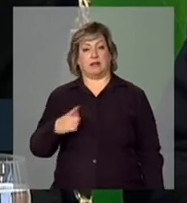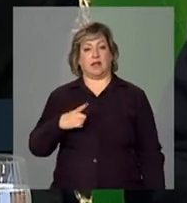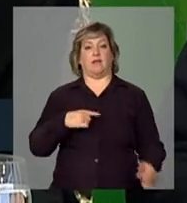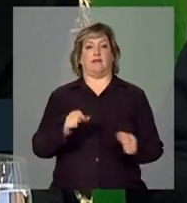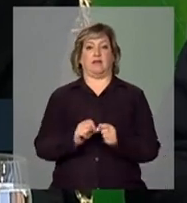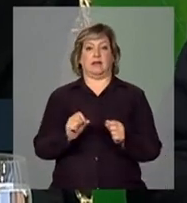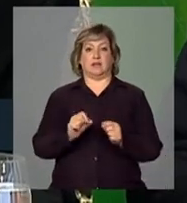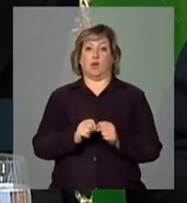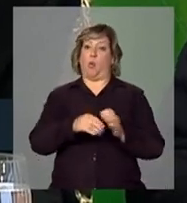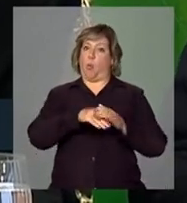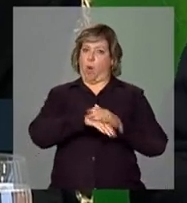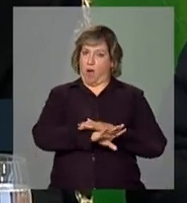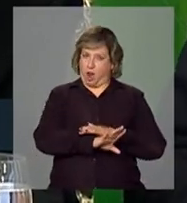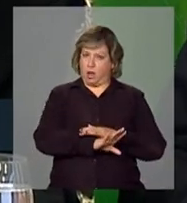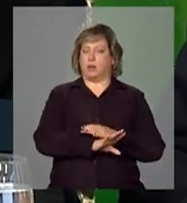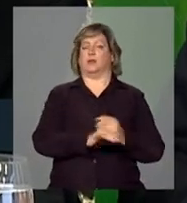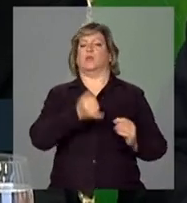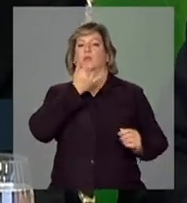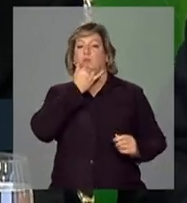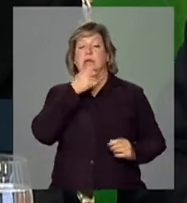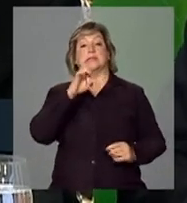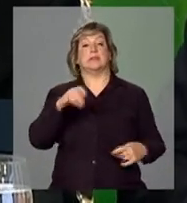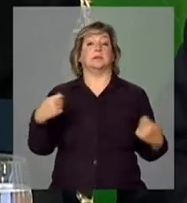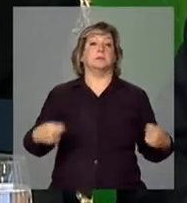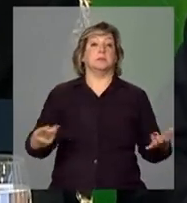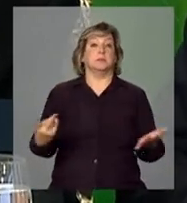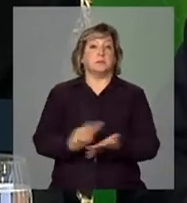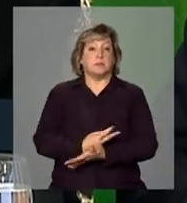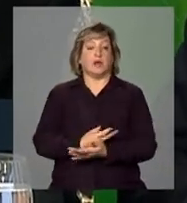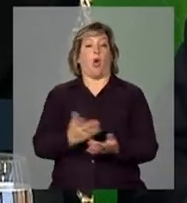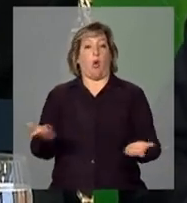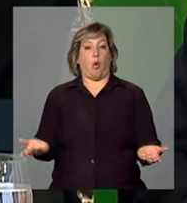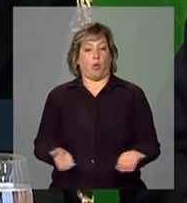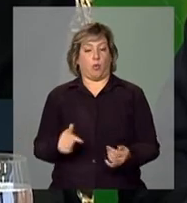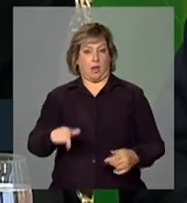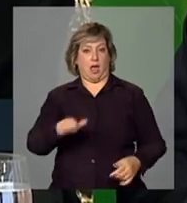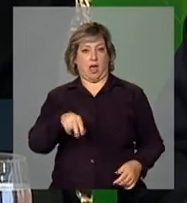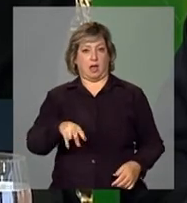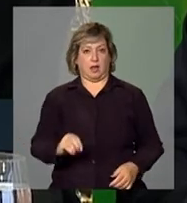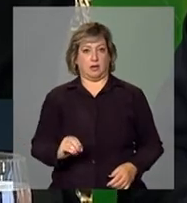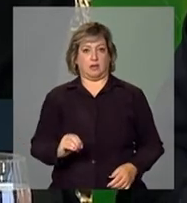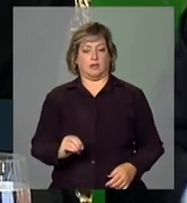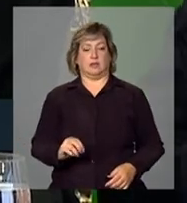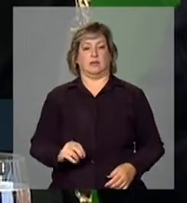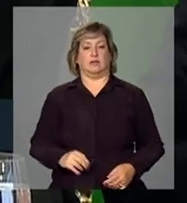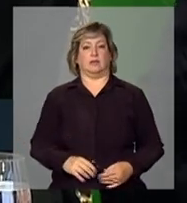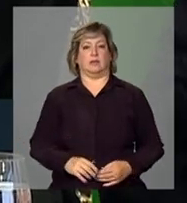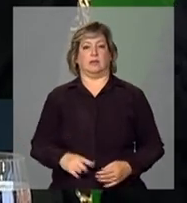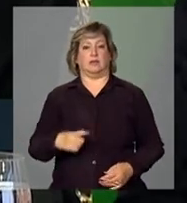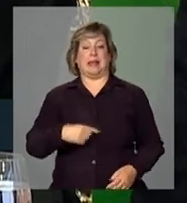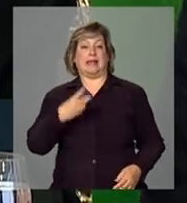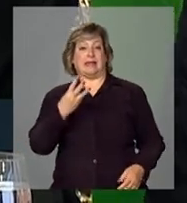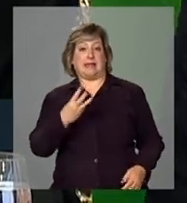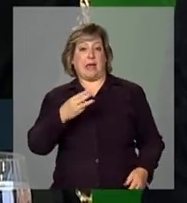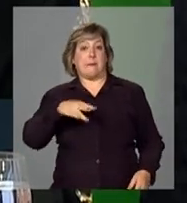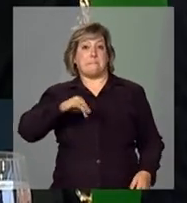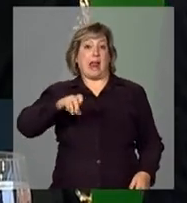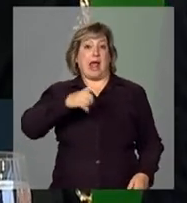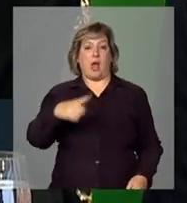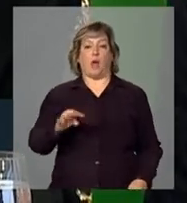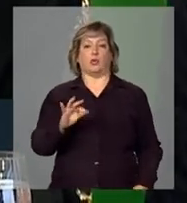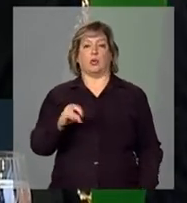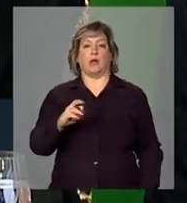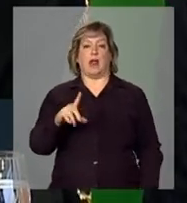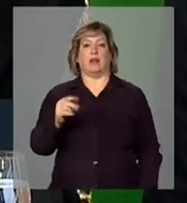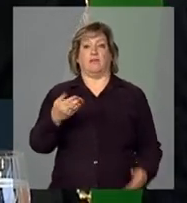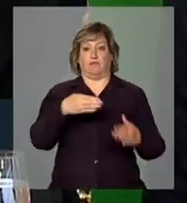a sua estocagem, se necessário, esse ano já soltamos 3 milhões de toneladas que serão